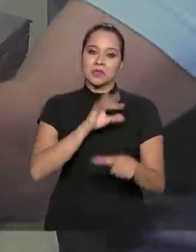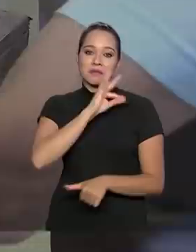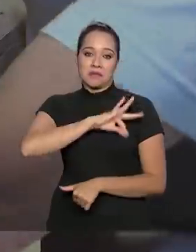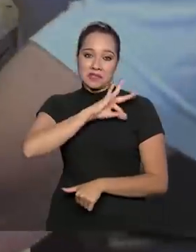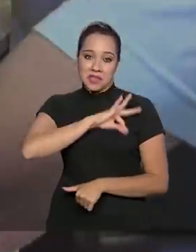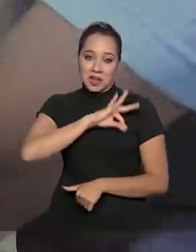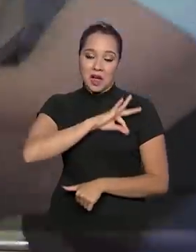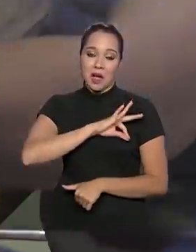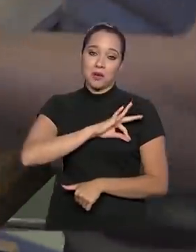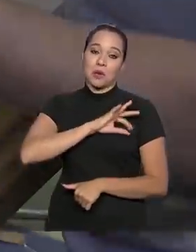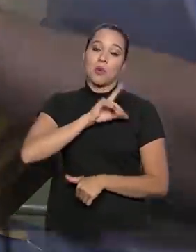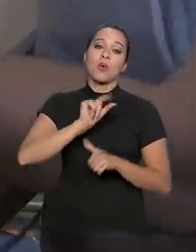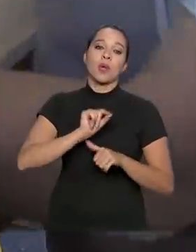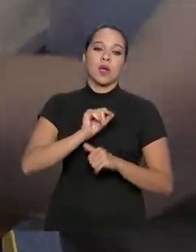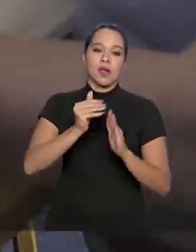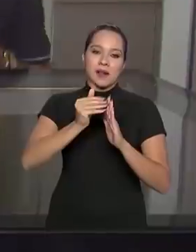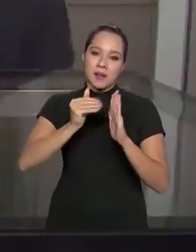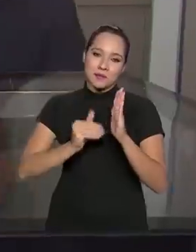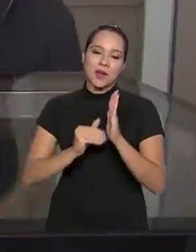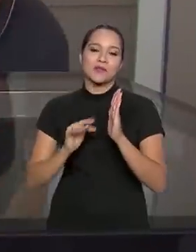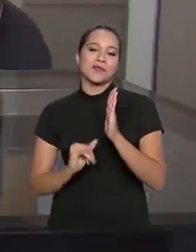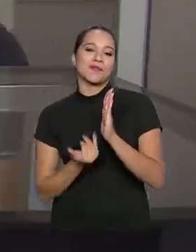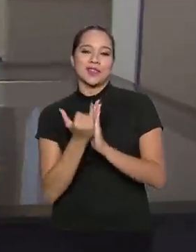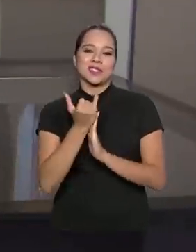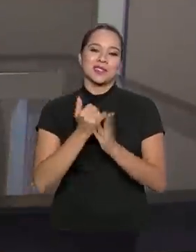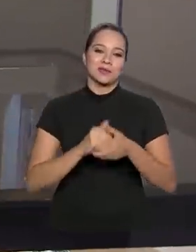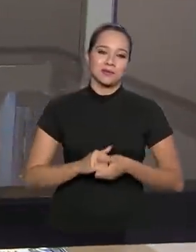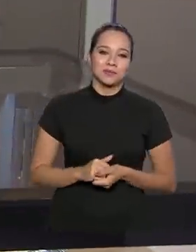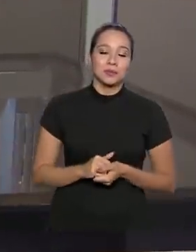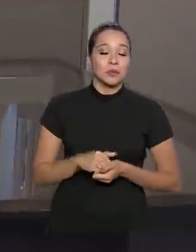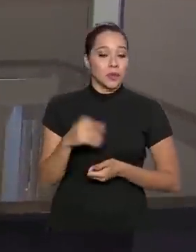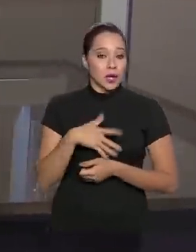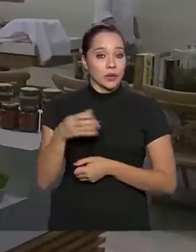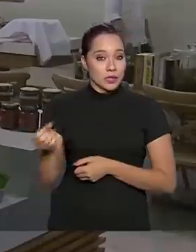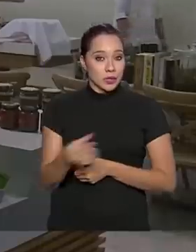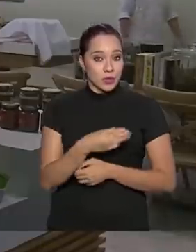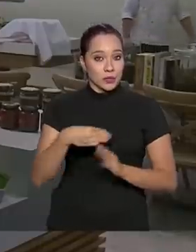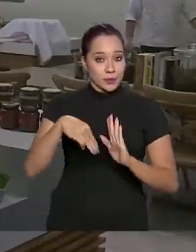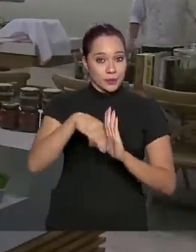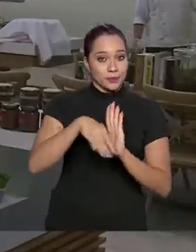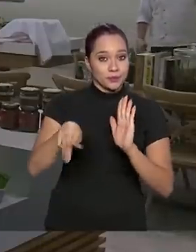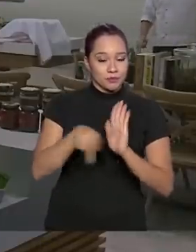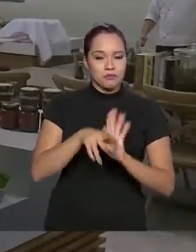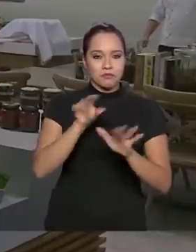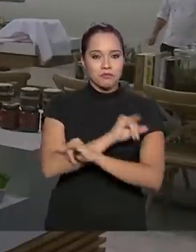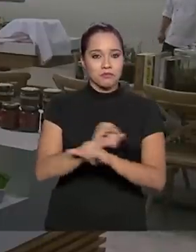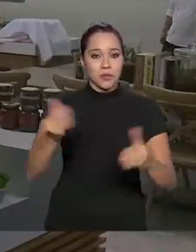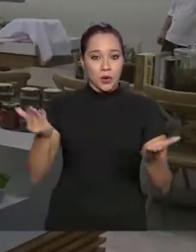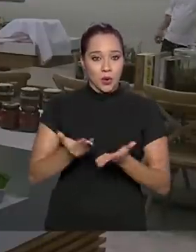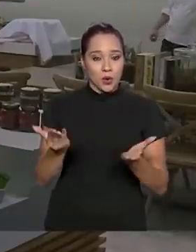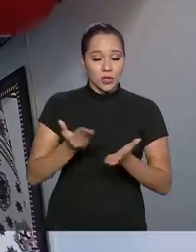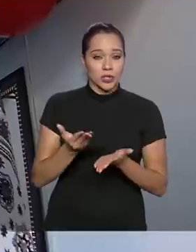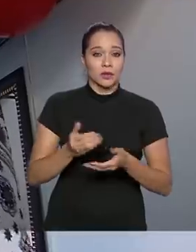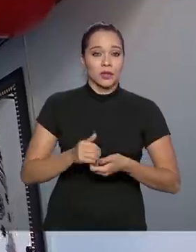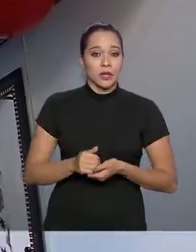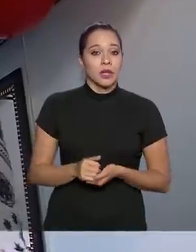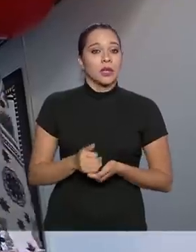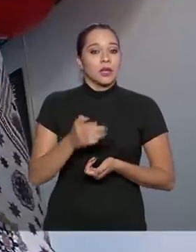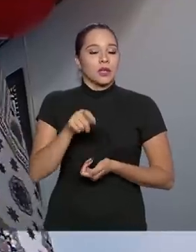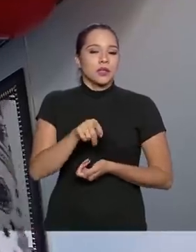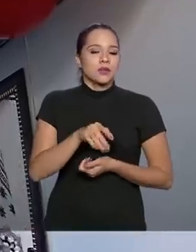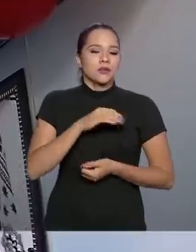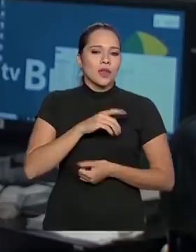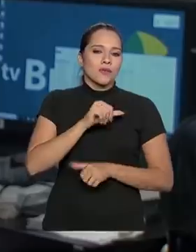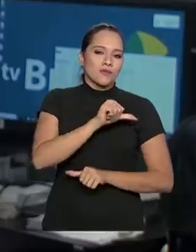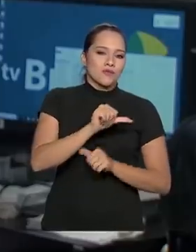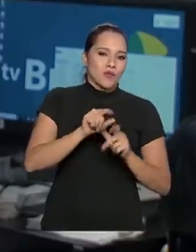valor do mínimo ficaria abaixo da inflação. Com essa nova medida publicada hoje no Diário Oficial, isso foi